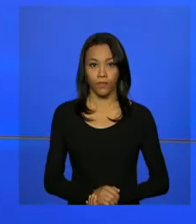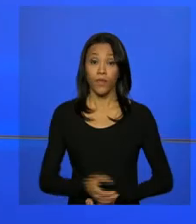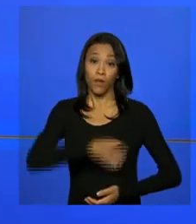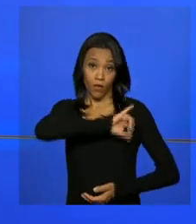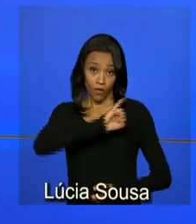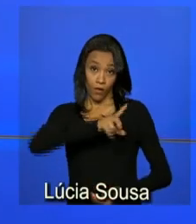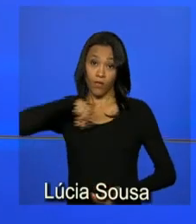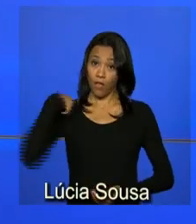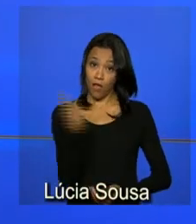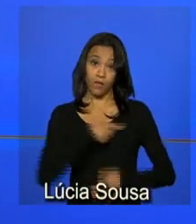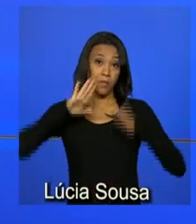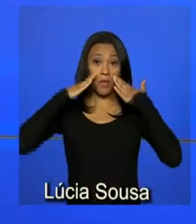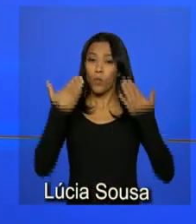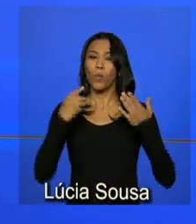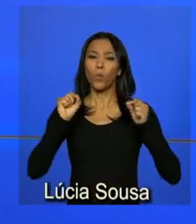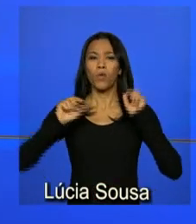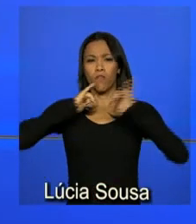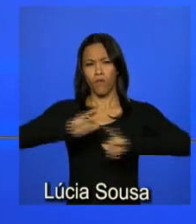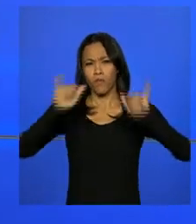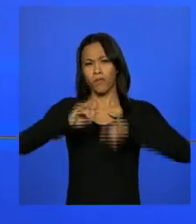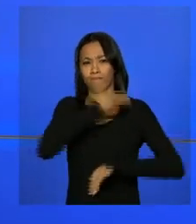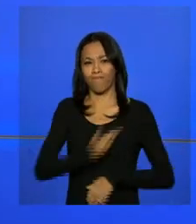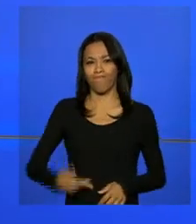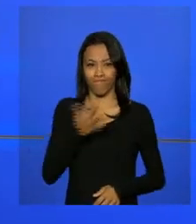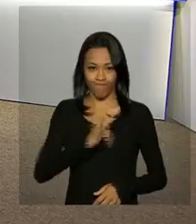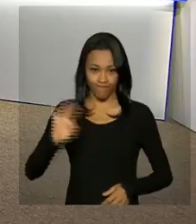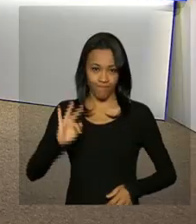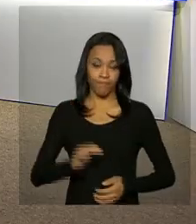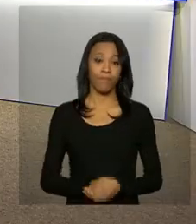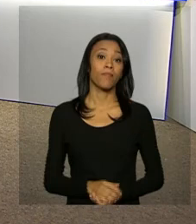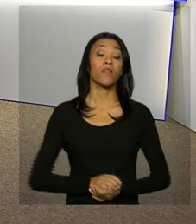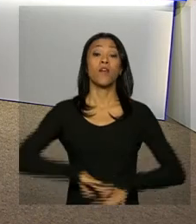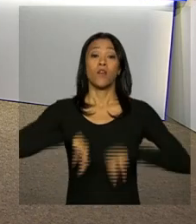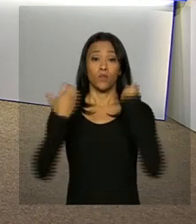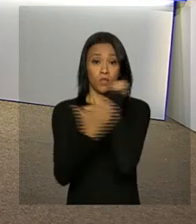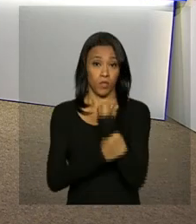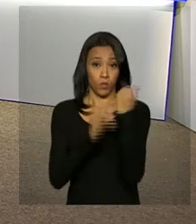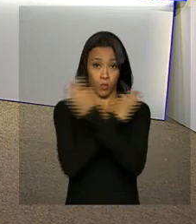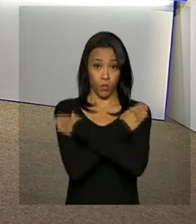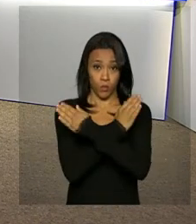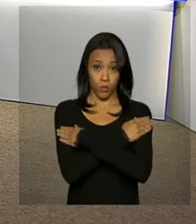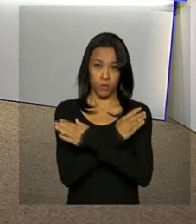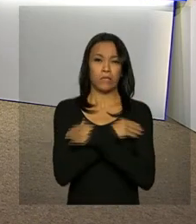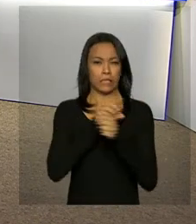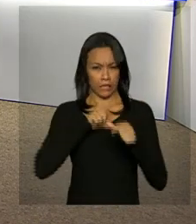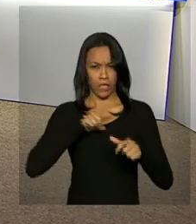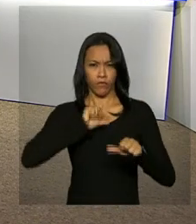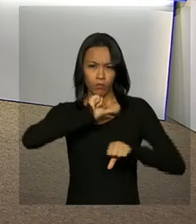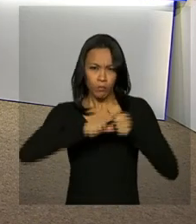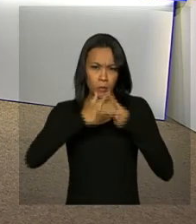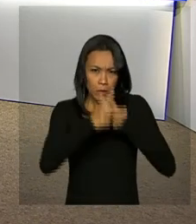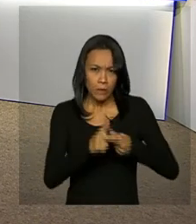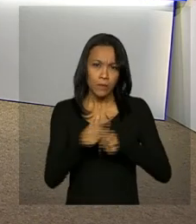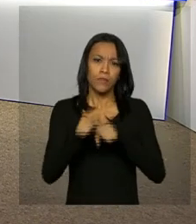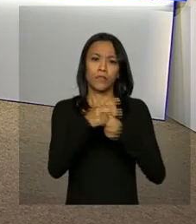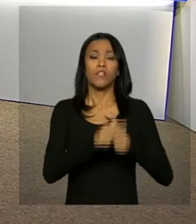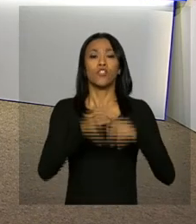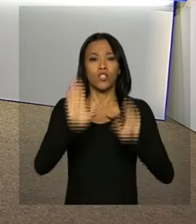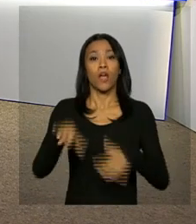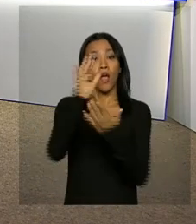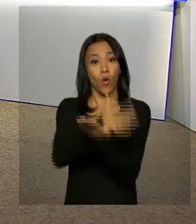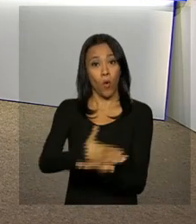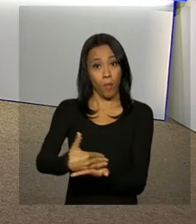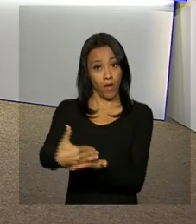Olá, estamos no ar com as notícias do governo federal e o seguro desemprego passou por reajuste já valendo para as